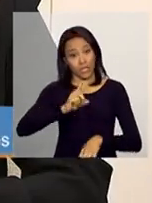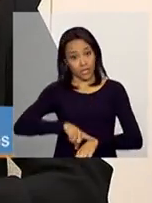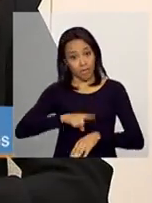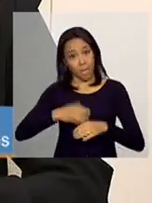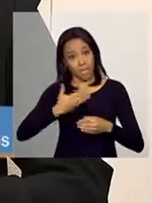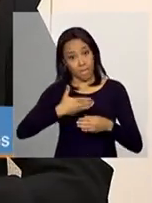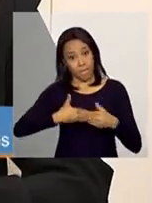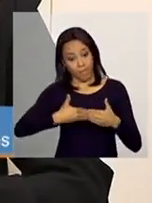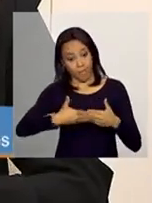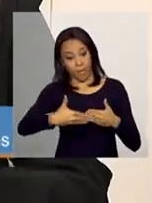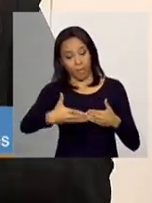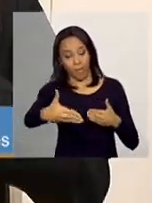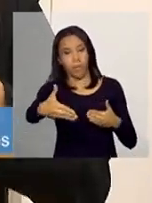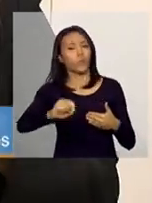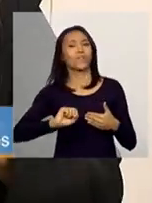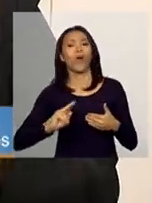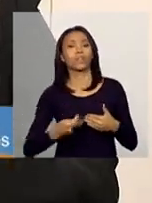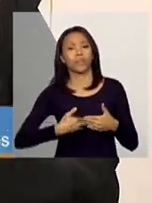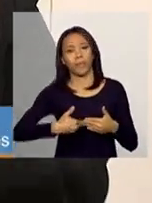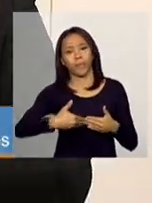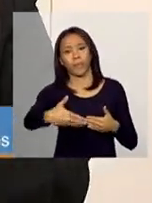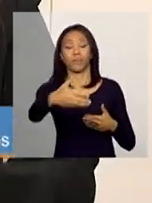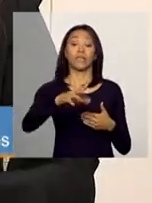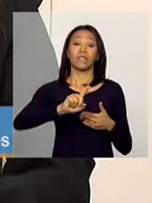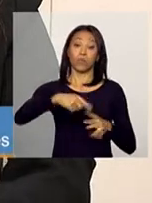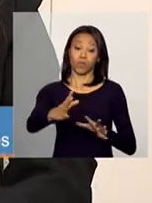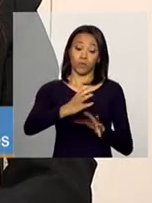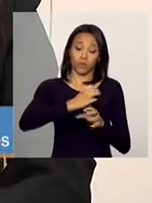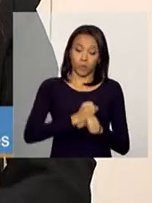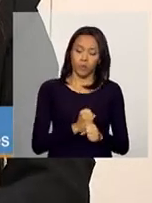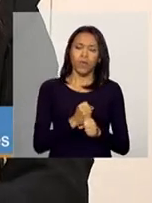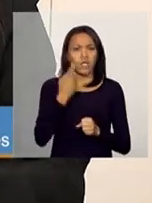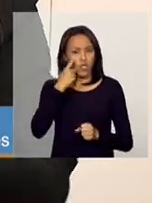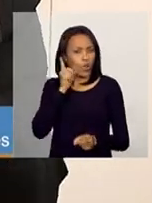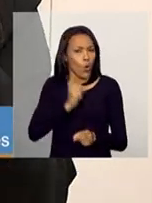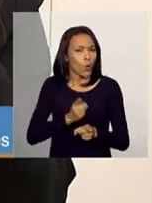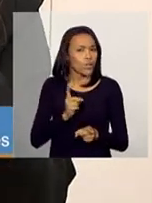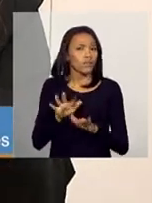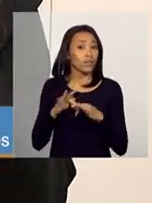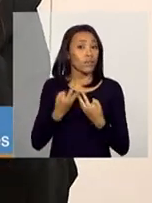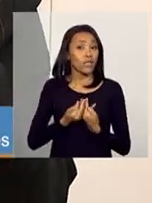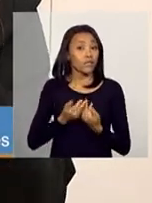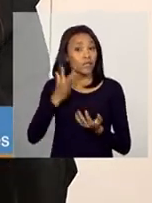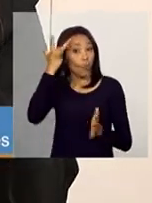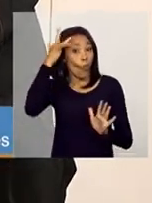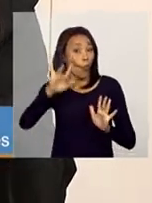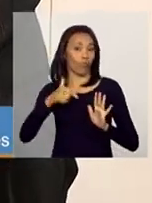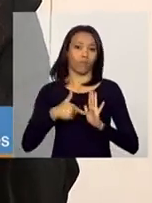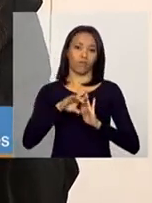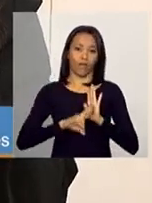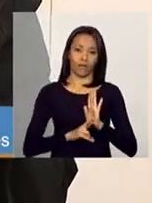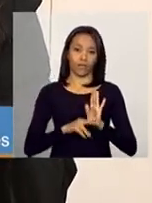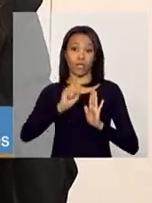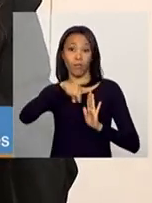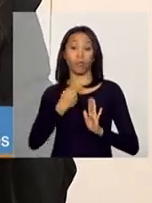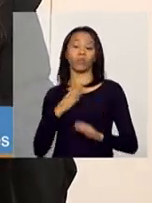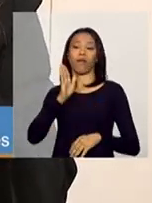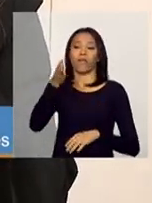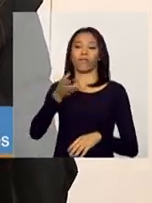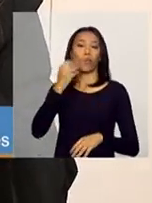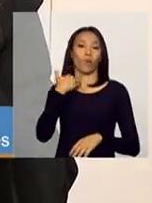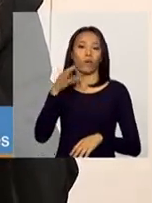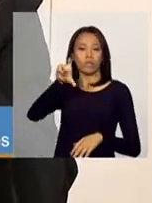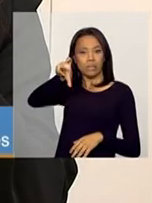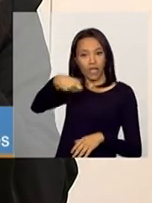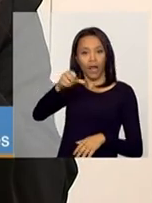consolidação dos resultados. Ao consolidar esses resultados, a gente identifica as famílias que descumprem. Então, a família, ao sacar o benefício, ela recebe